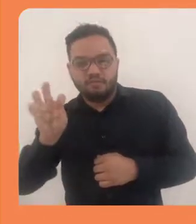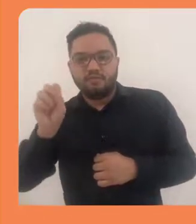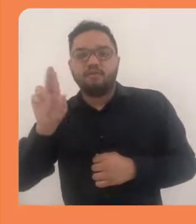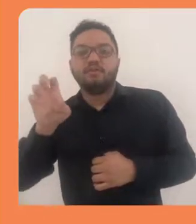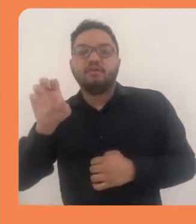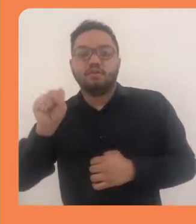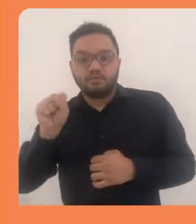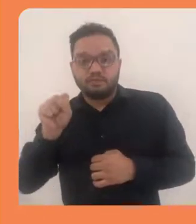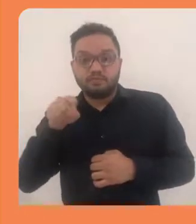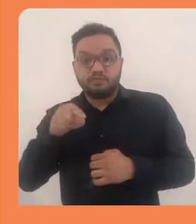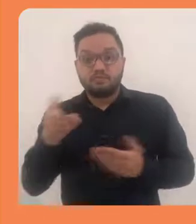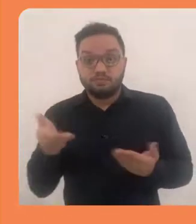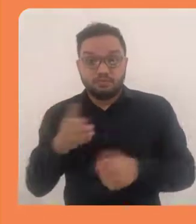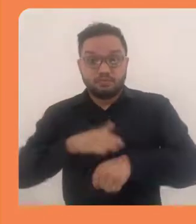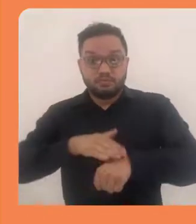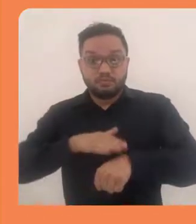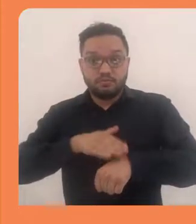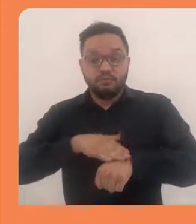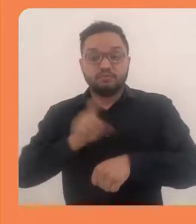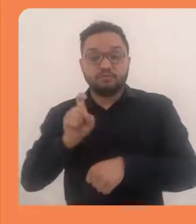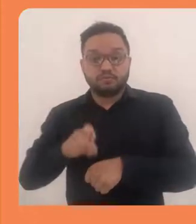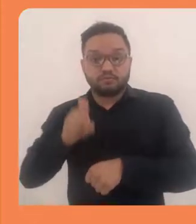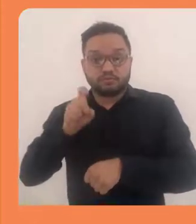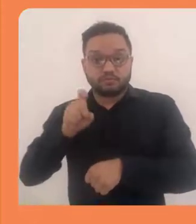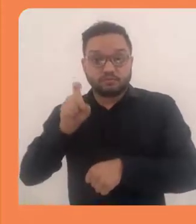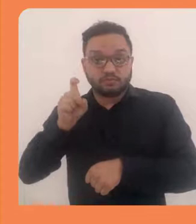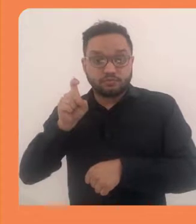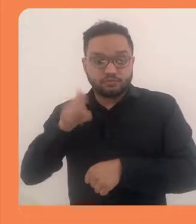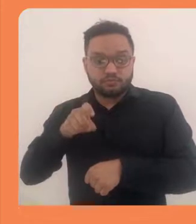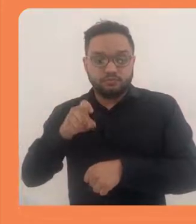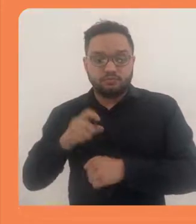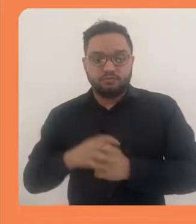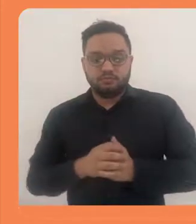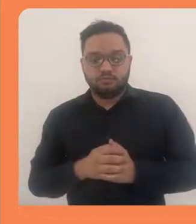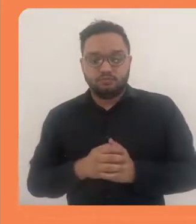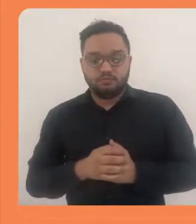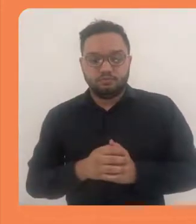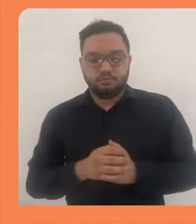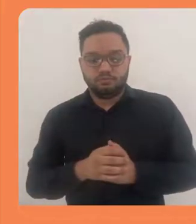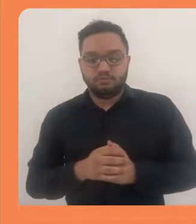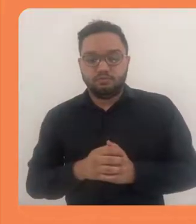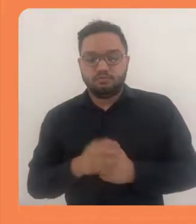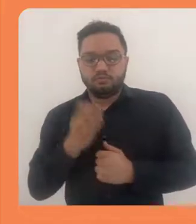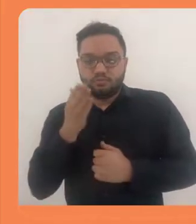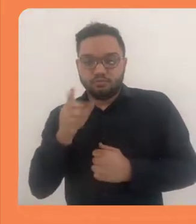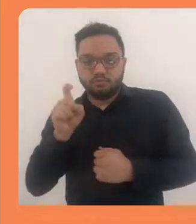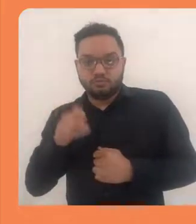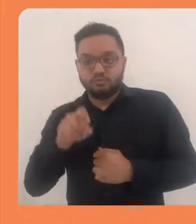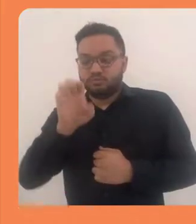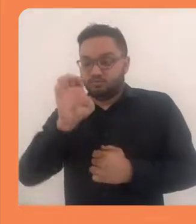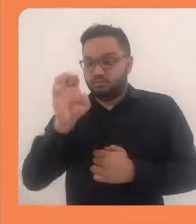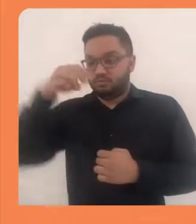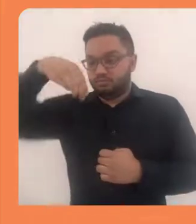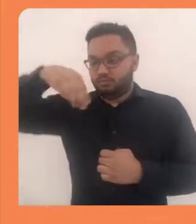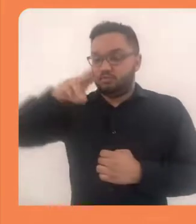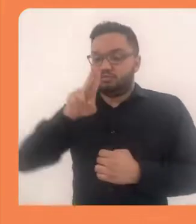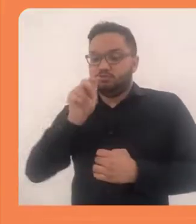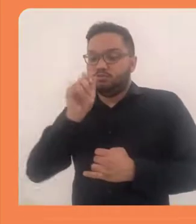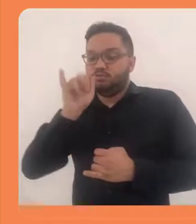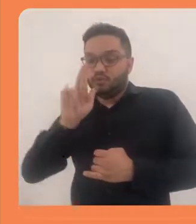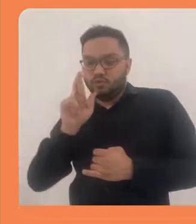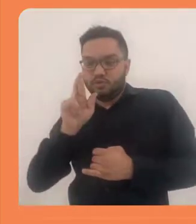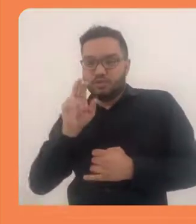Eu vou clicar em adição de vetores, e nesse momento eu clico aqui em